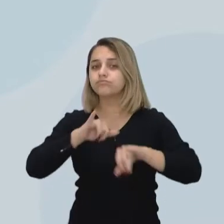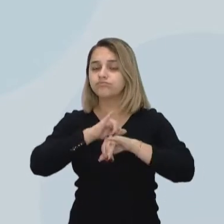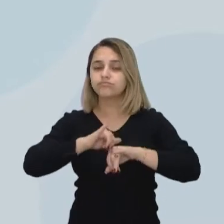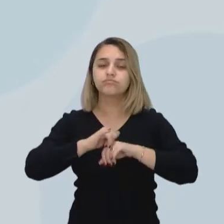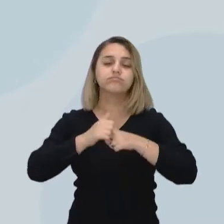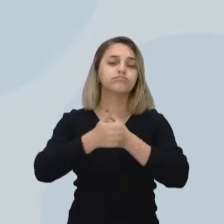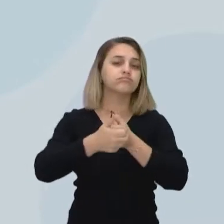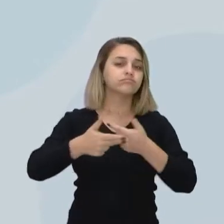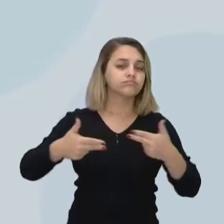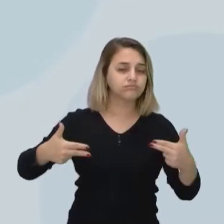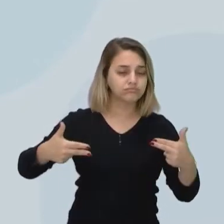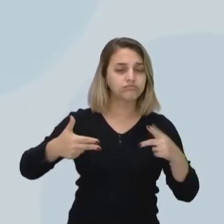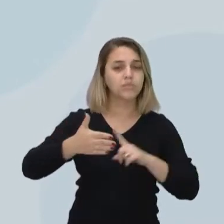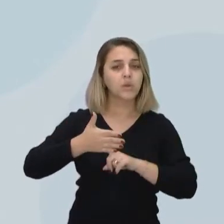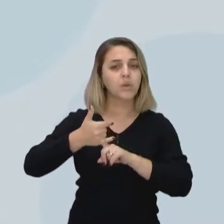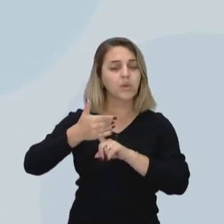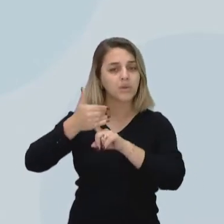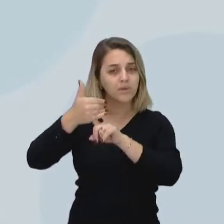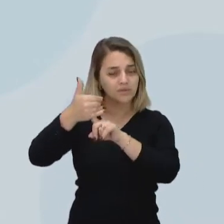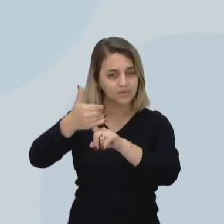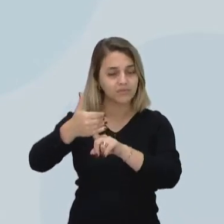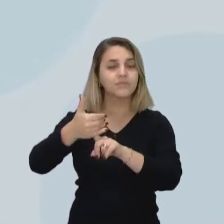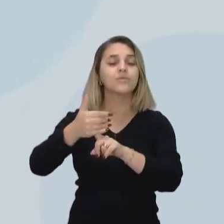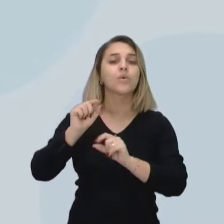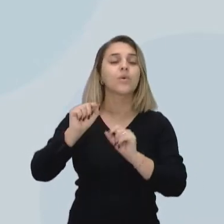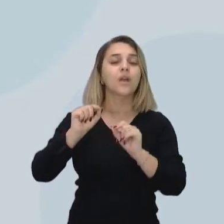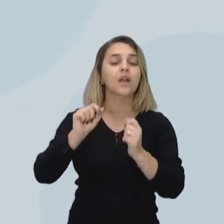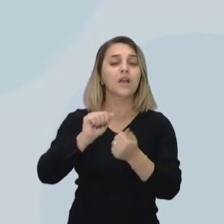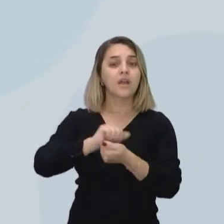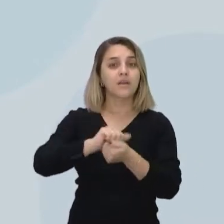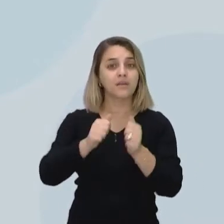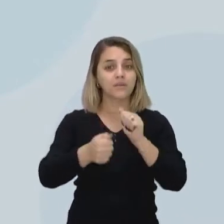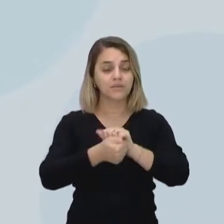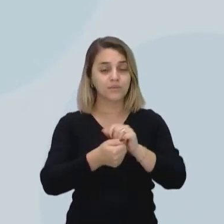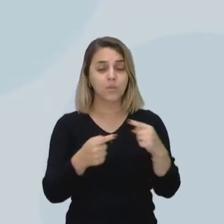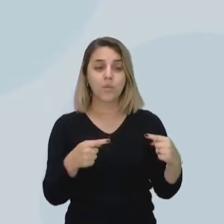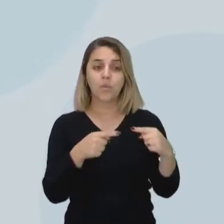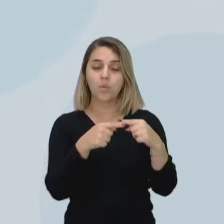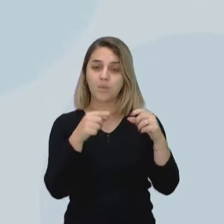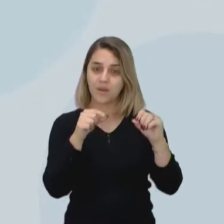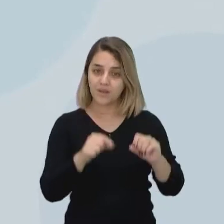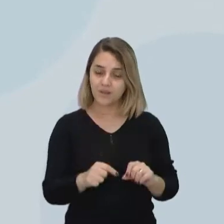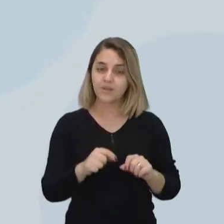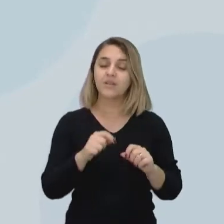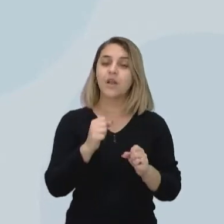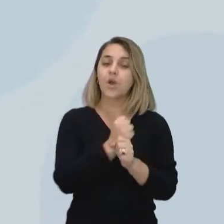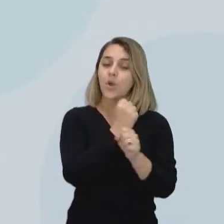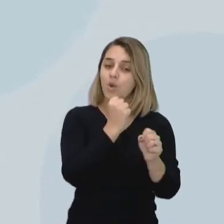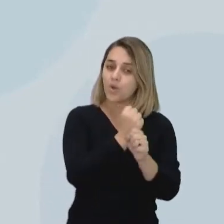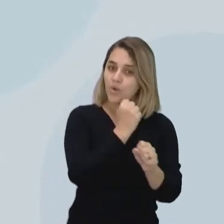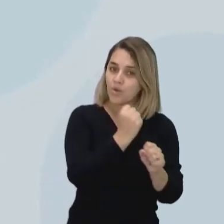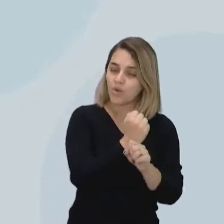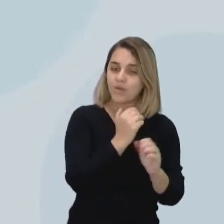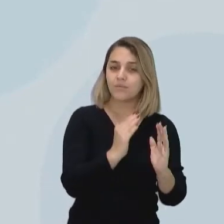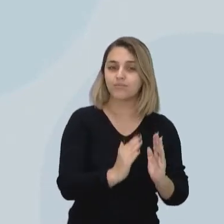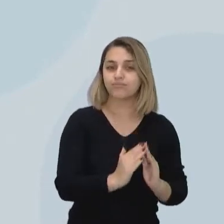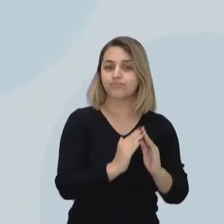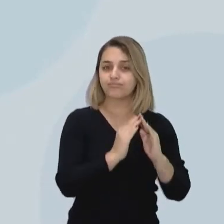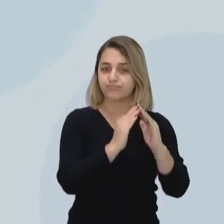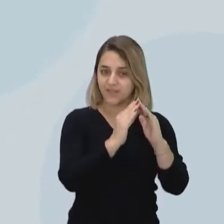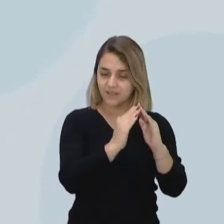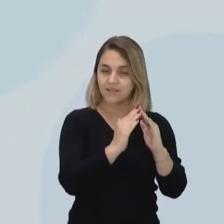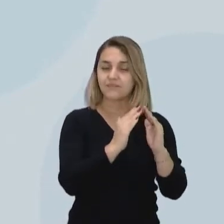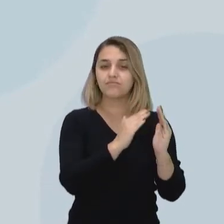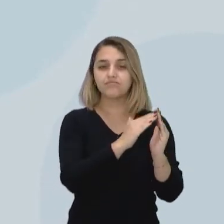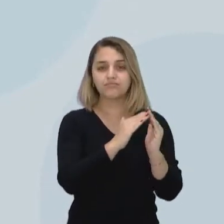algumas tecnologias que são adequadas para a construção habitacional, para construções que nós consideramos